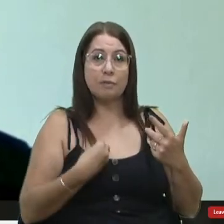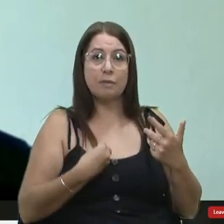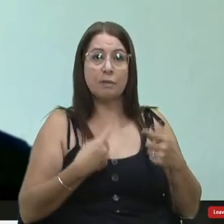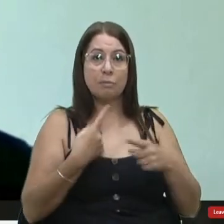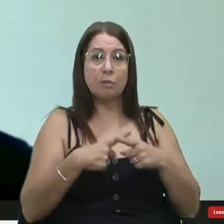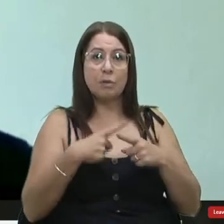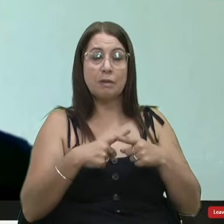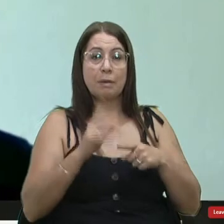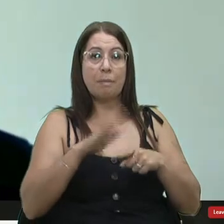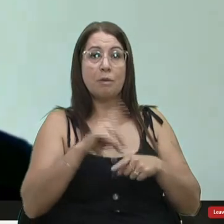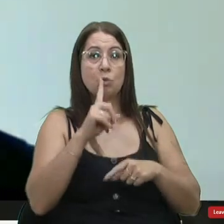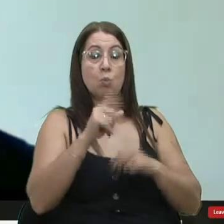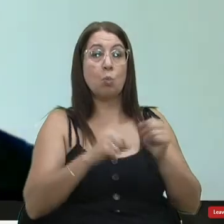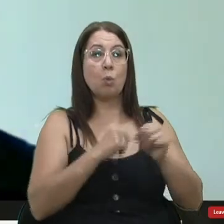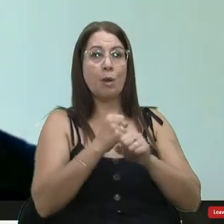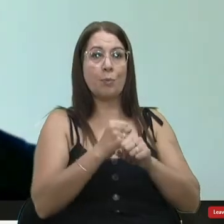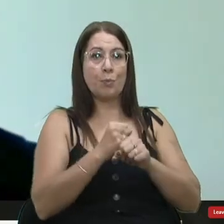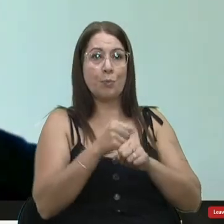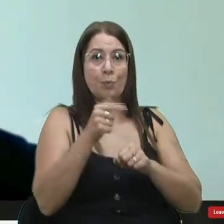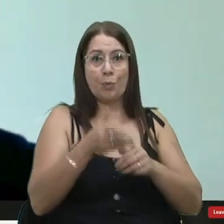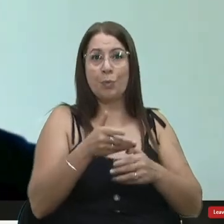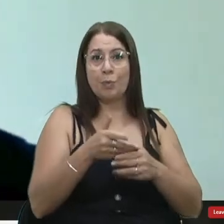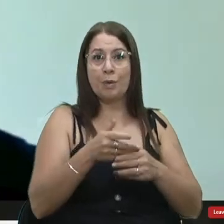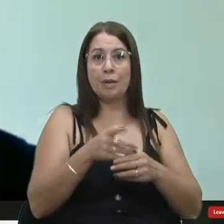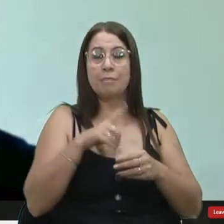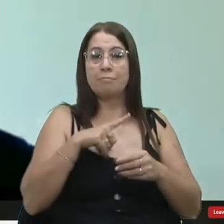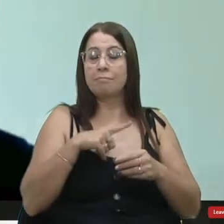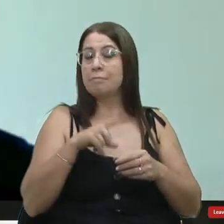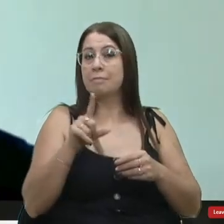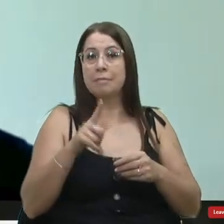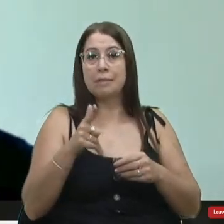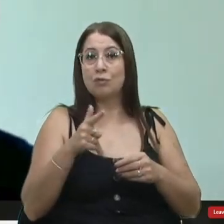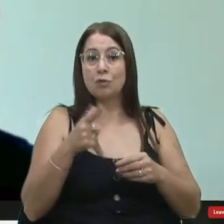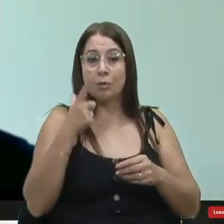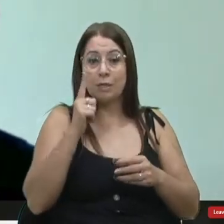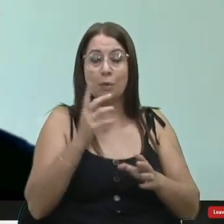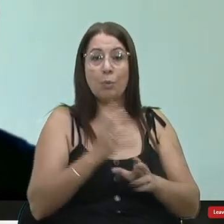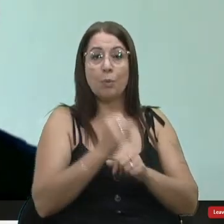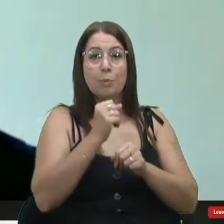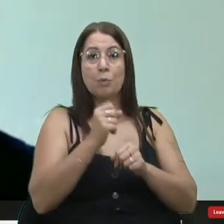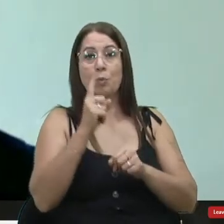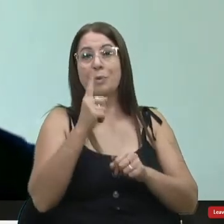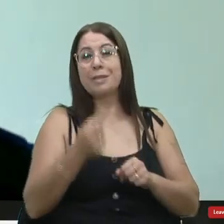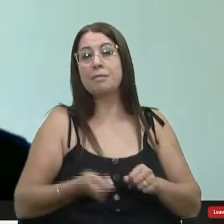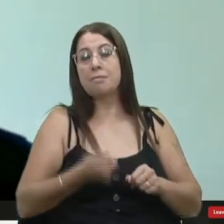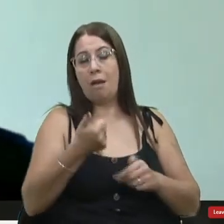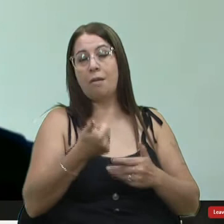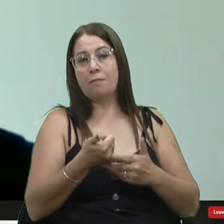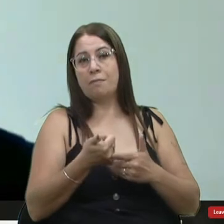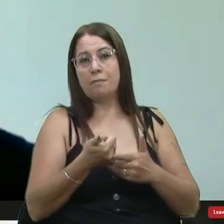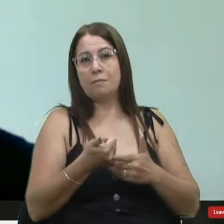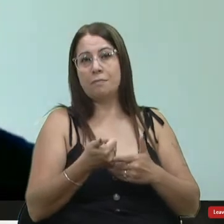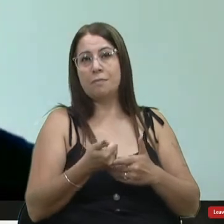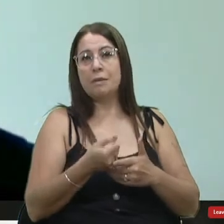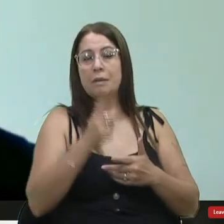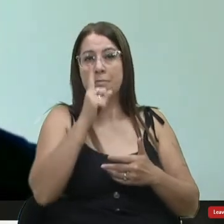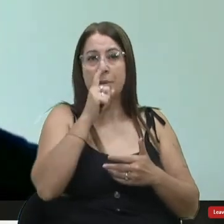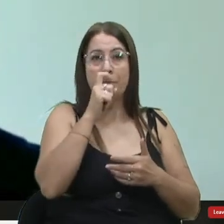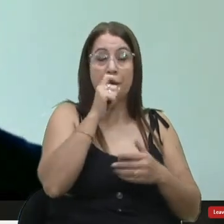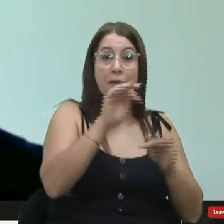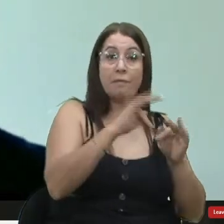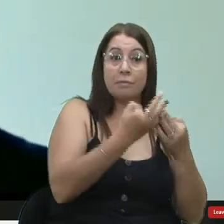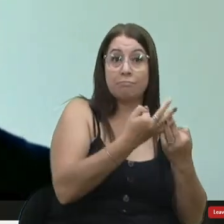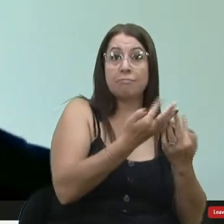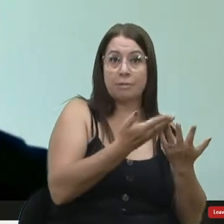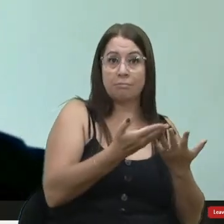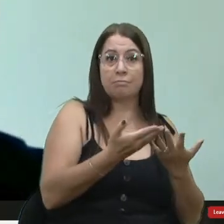fazem mais de um ano está fechando um ano agora que se quer arrecadar um centavo pais de família eles são pais de